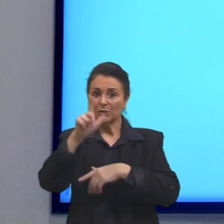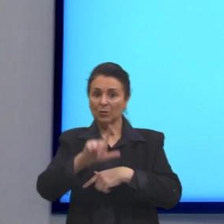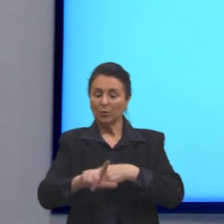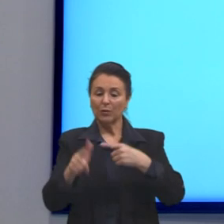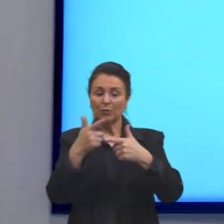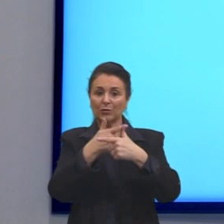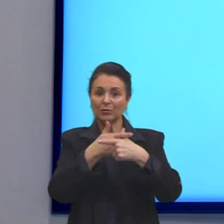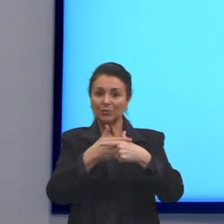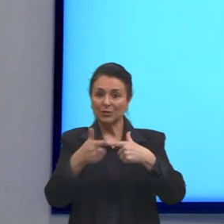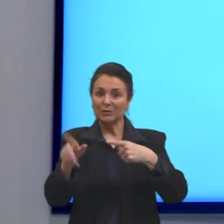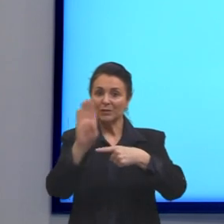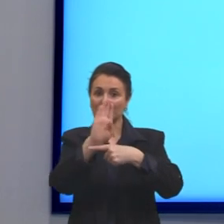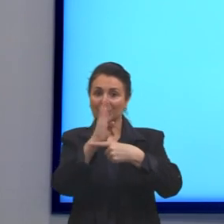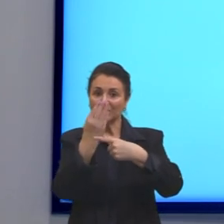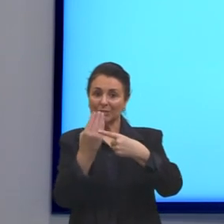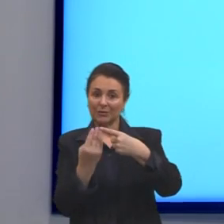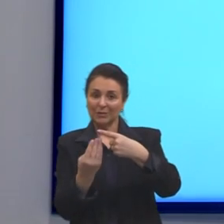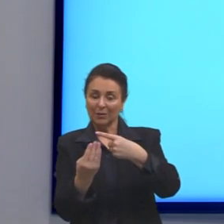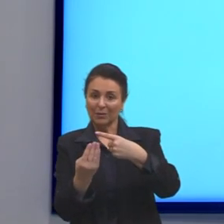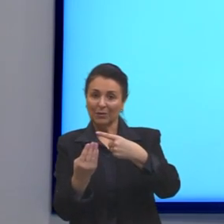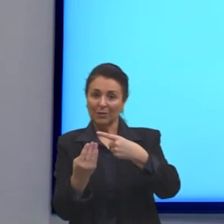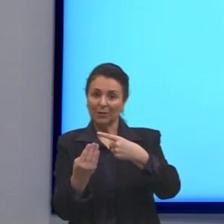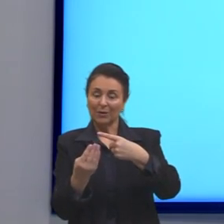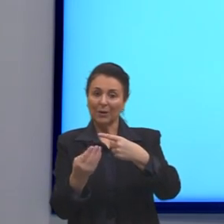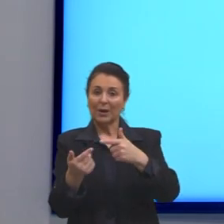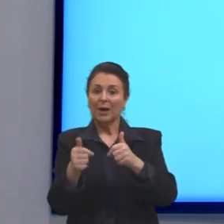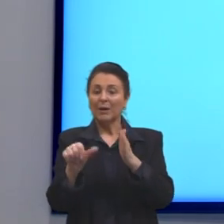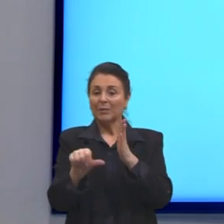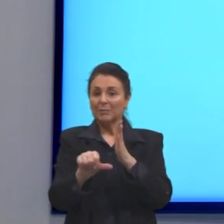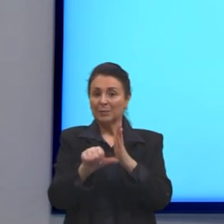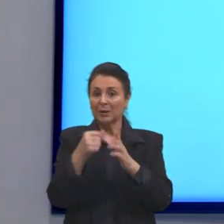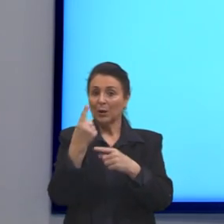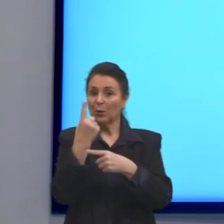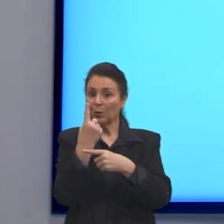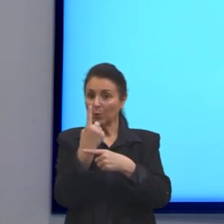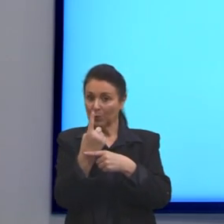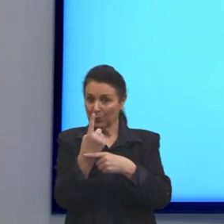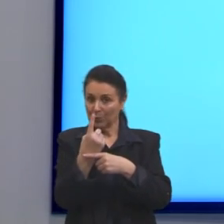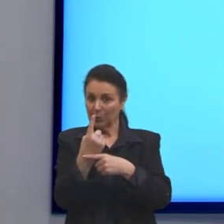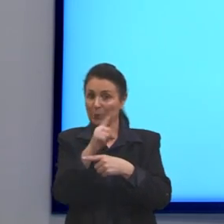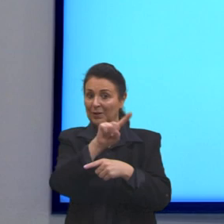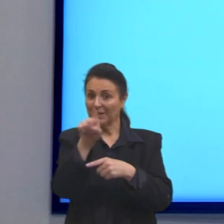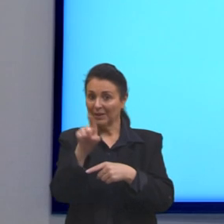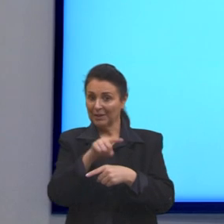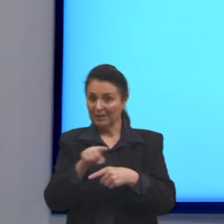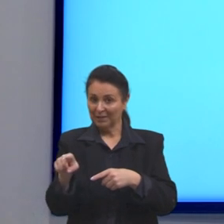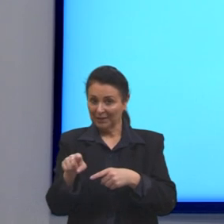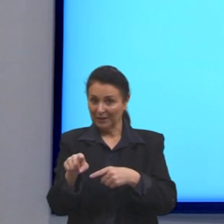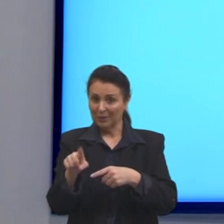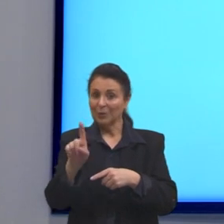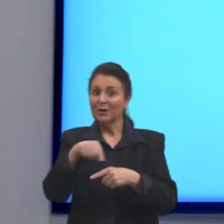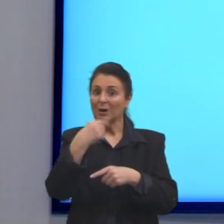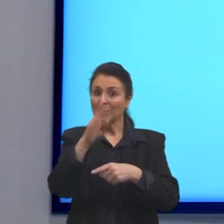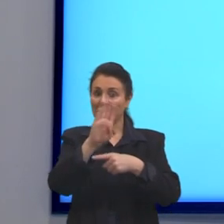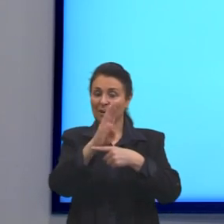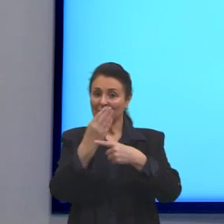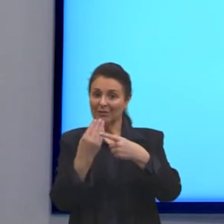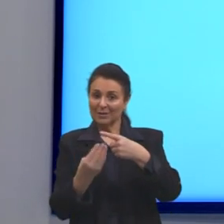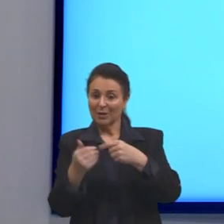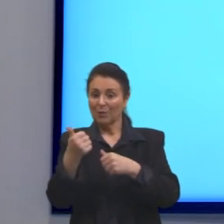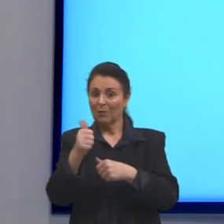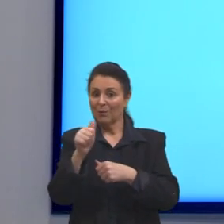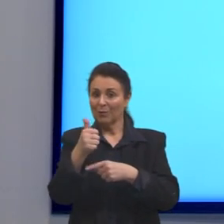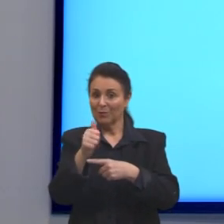divisão de frações. Só que a primeira fração é um inteiro, e a segunda fração seria 11